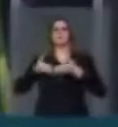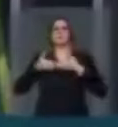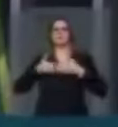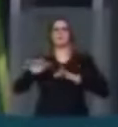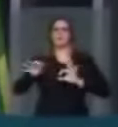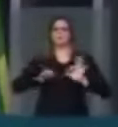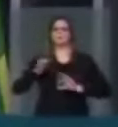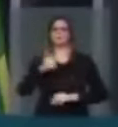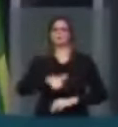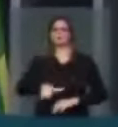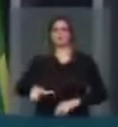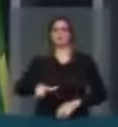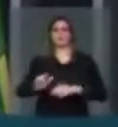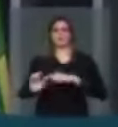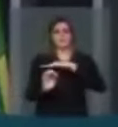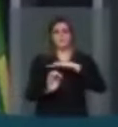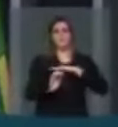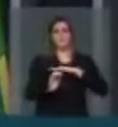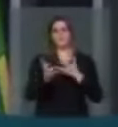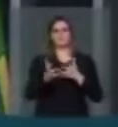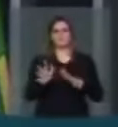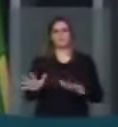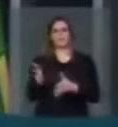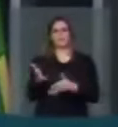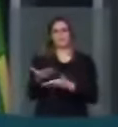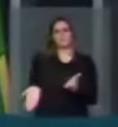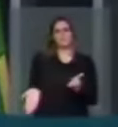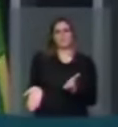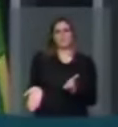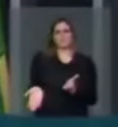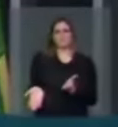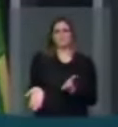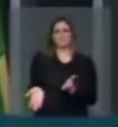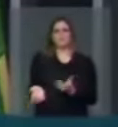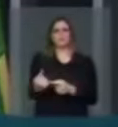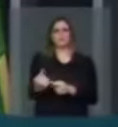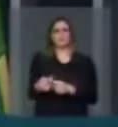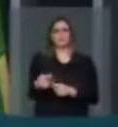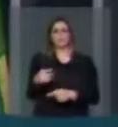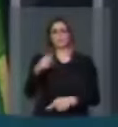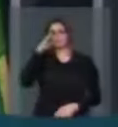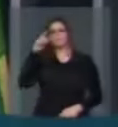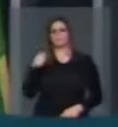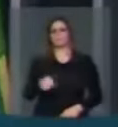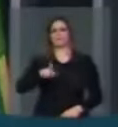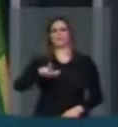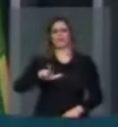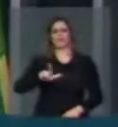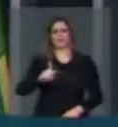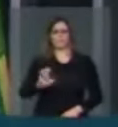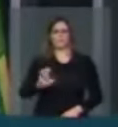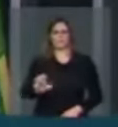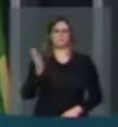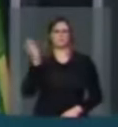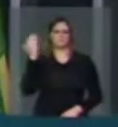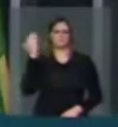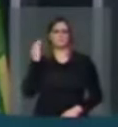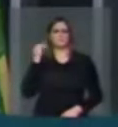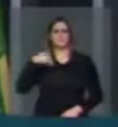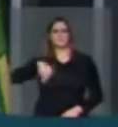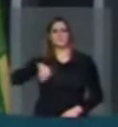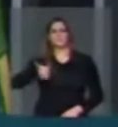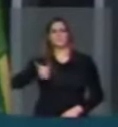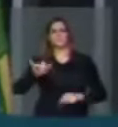ordem. Os empresários não queriam ver seu patrimônio estatizado pelo golpe de esquerda que se avizinhava. A mídia